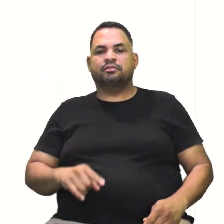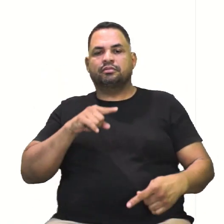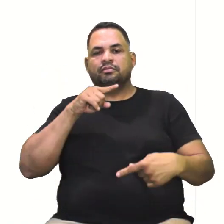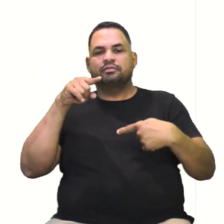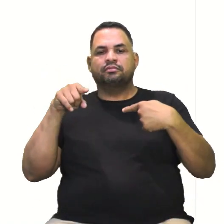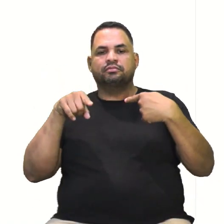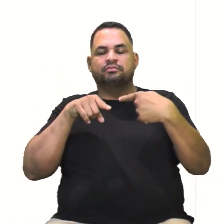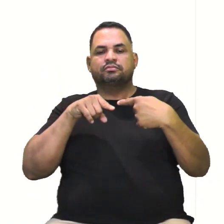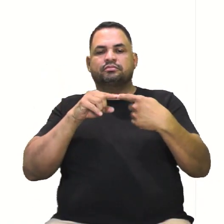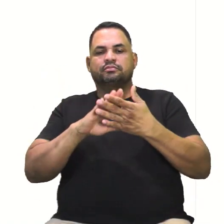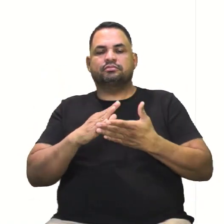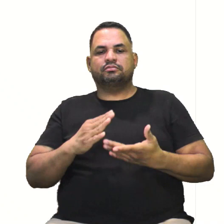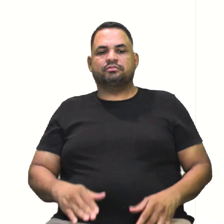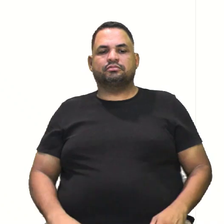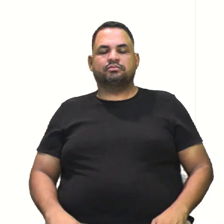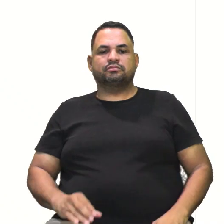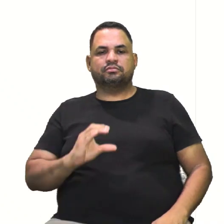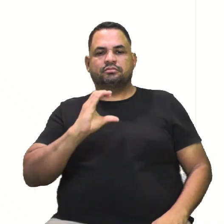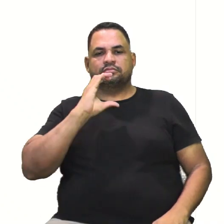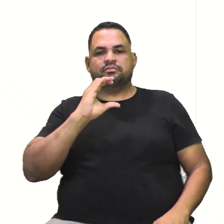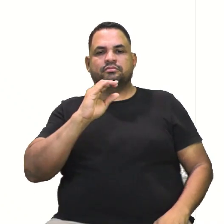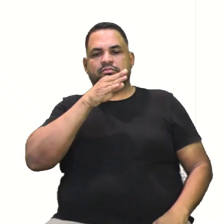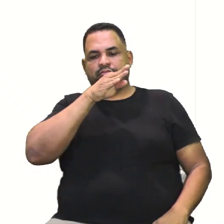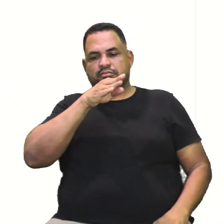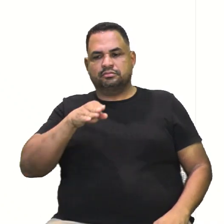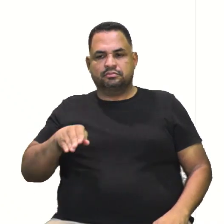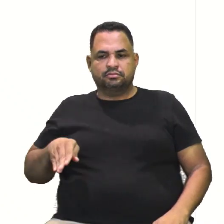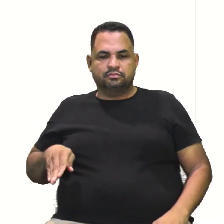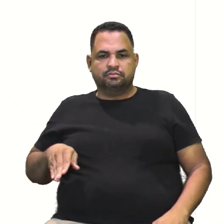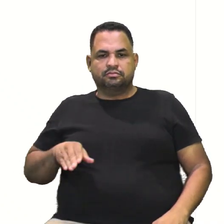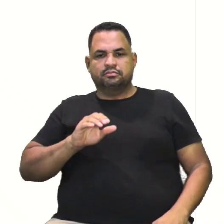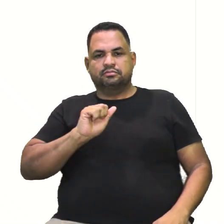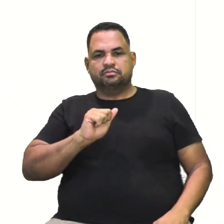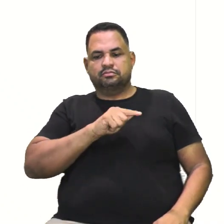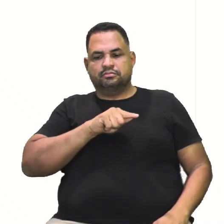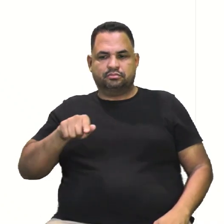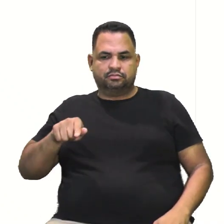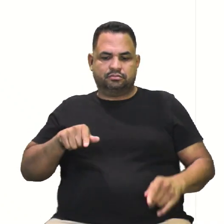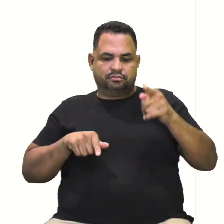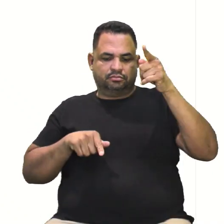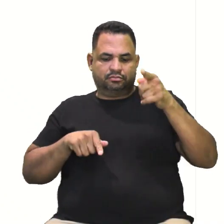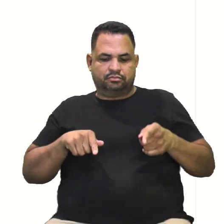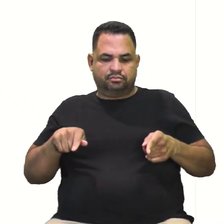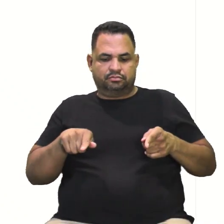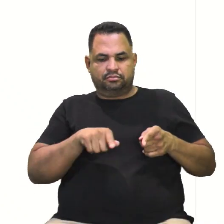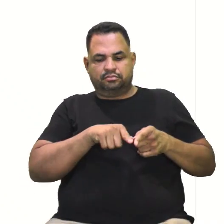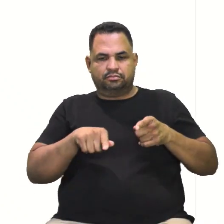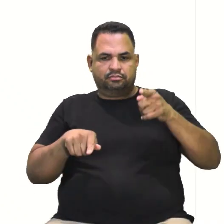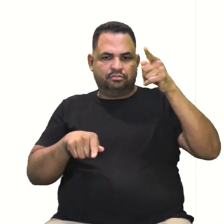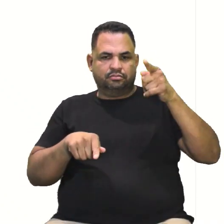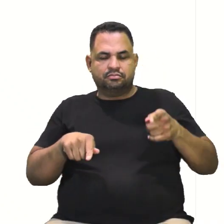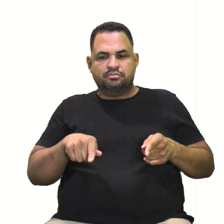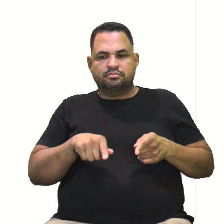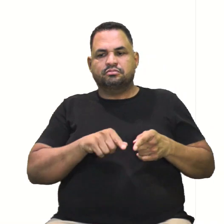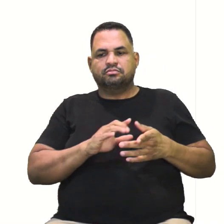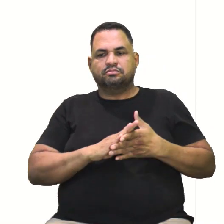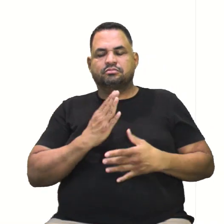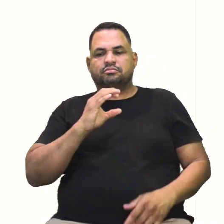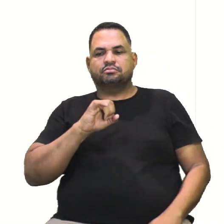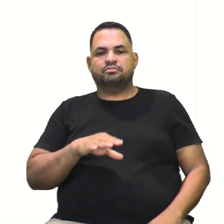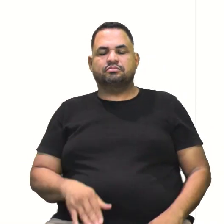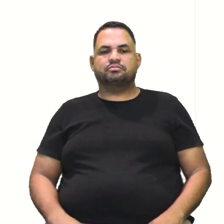foco. E na hipérbole, o c é a minha hipotenusa. O a é um dos catetos e o b é o outro. Ah, então ficou fácil.